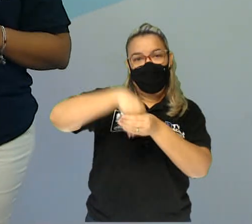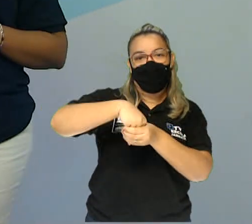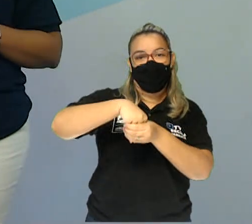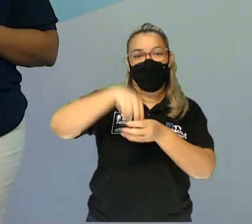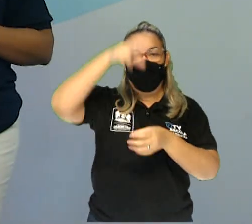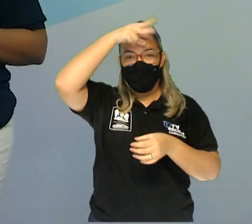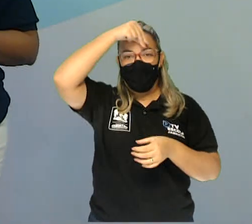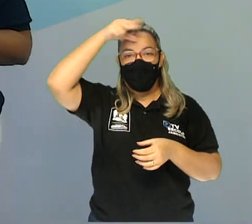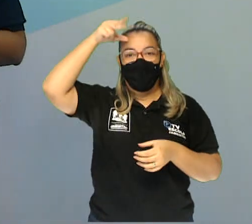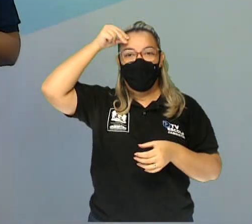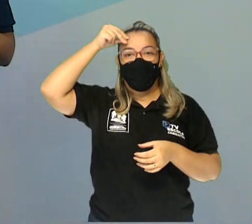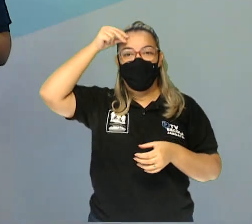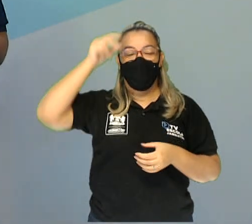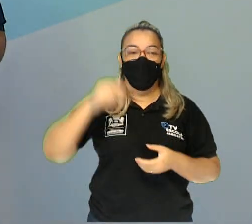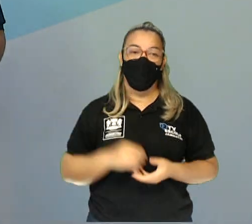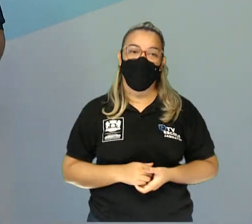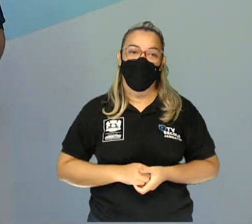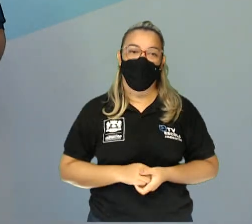mesmo município.